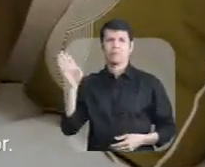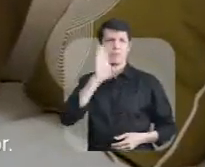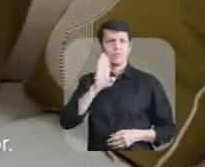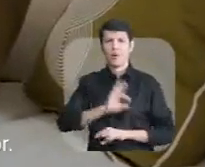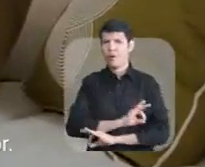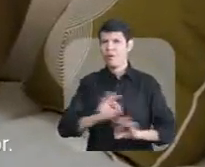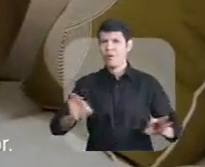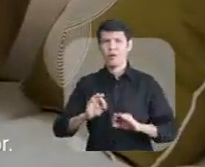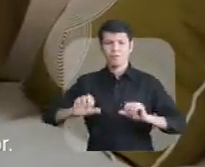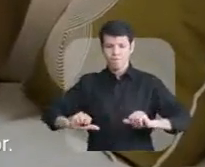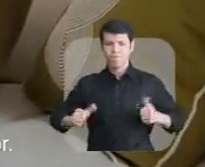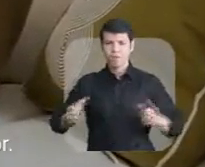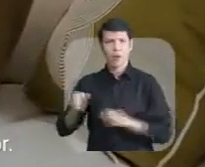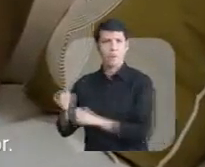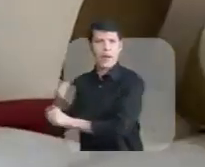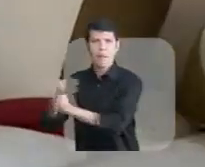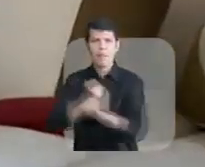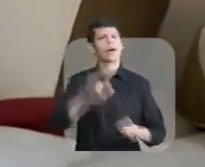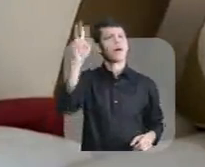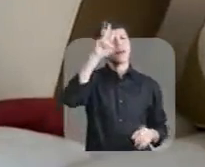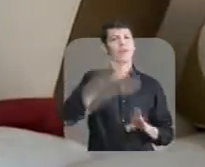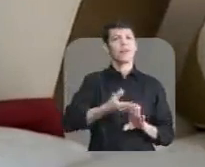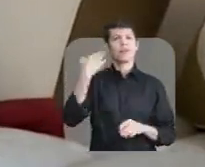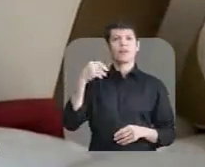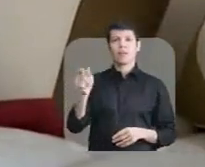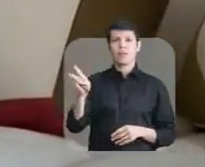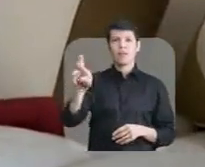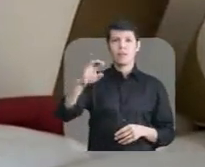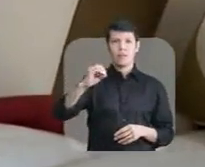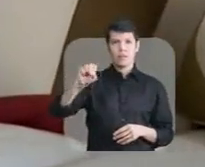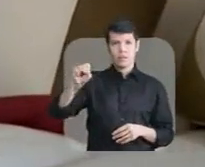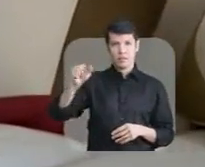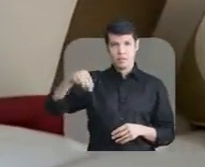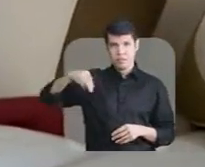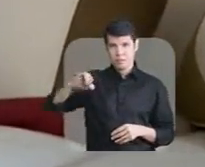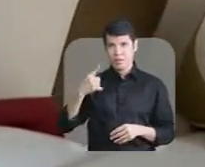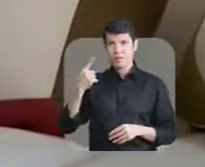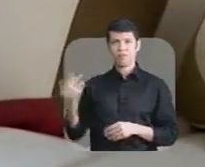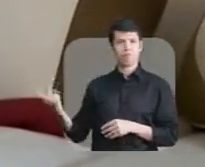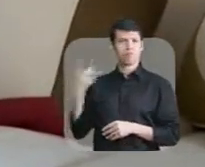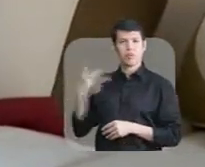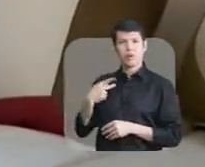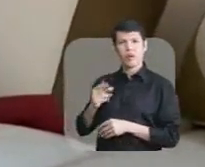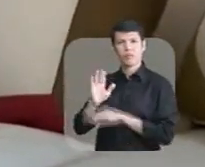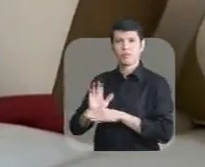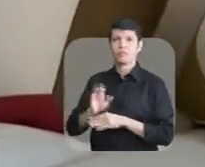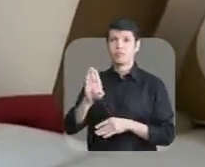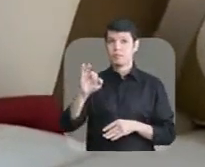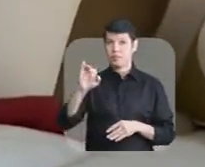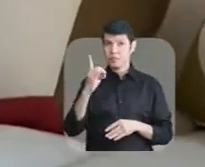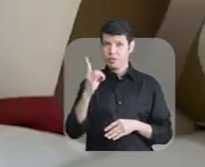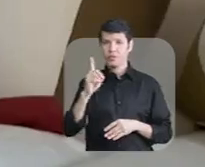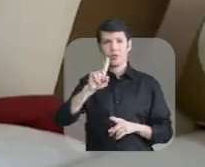e um grande construtor É um projeto como o Prozamin que a gente reconoce Não somente o BID,